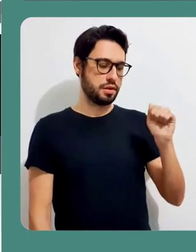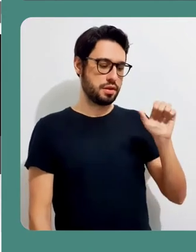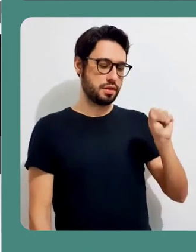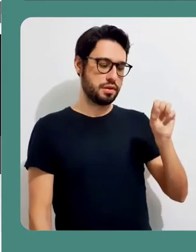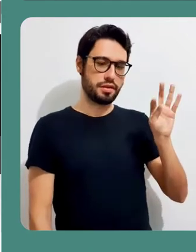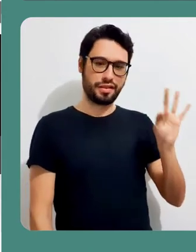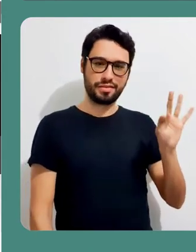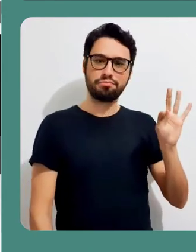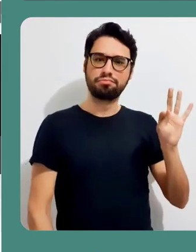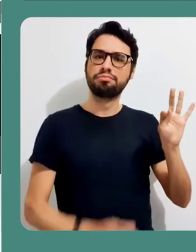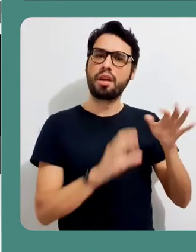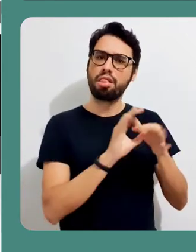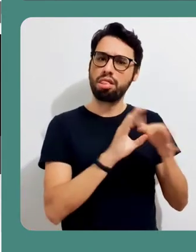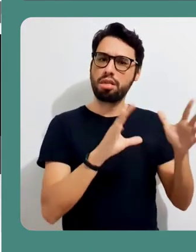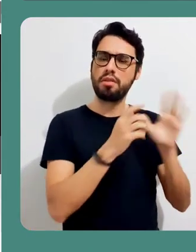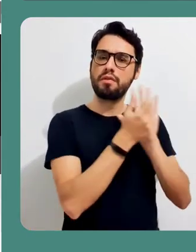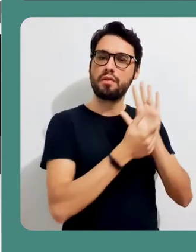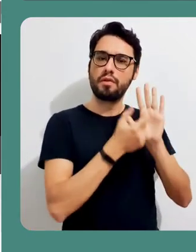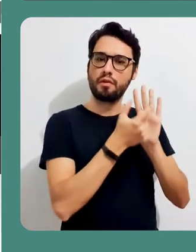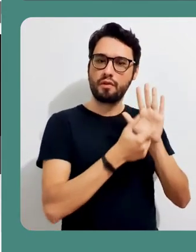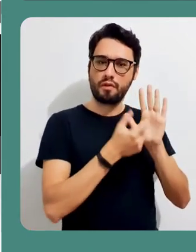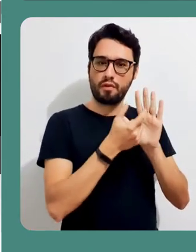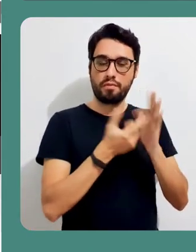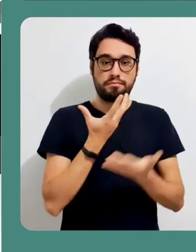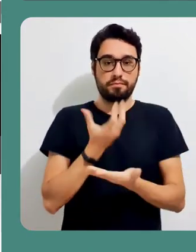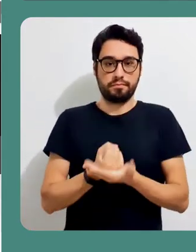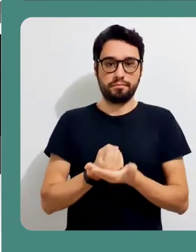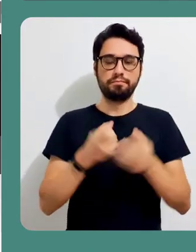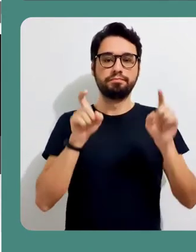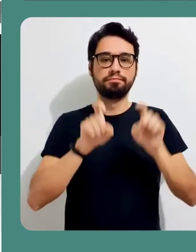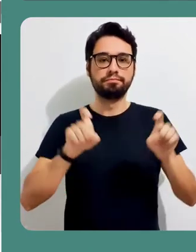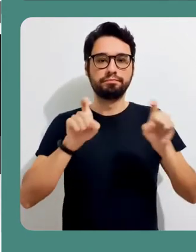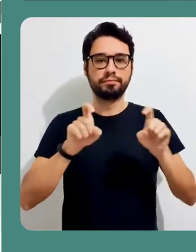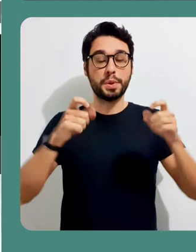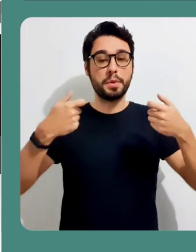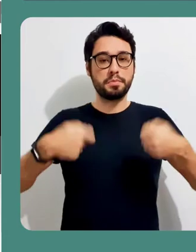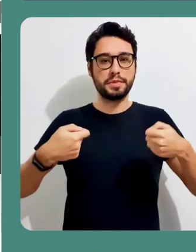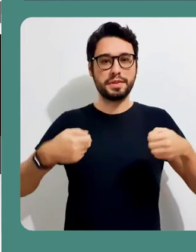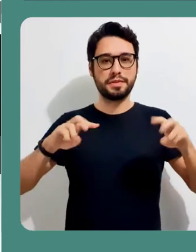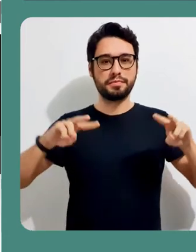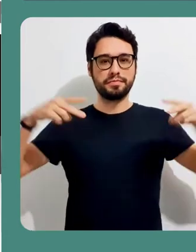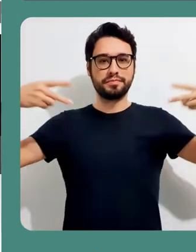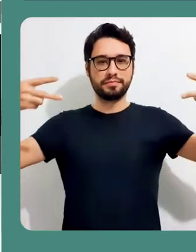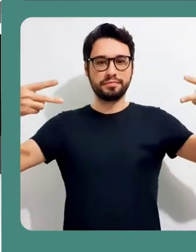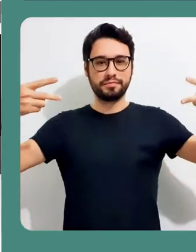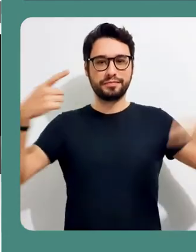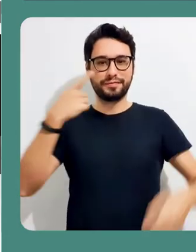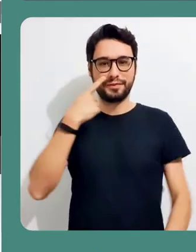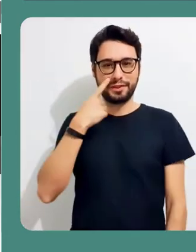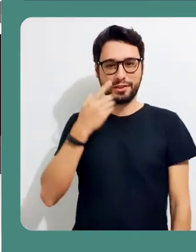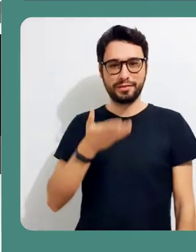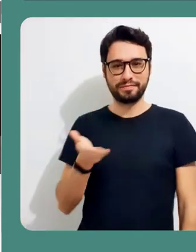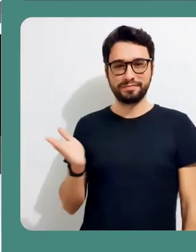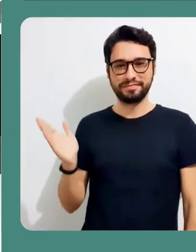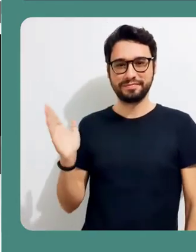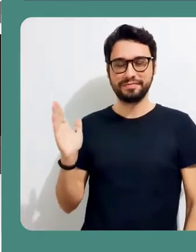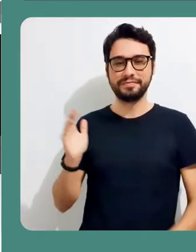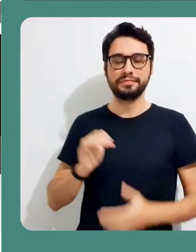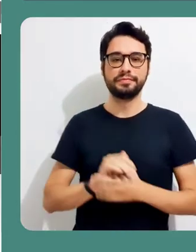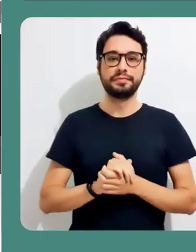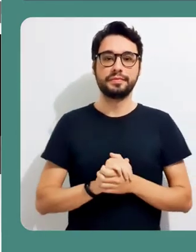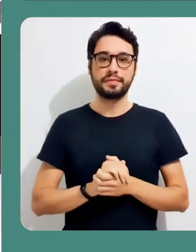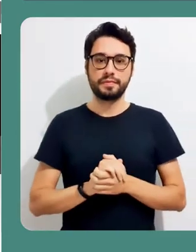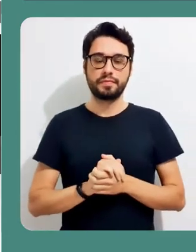da Autodesk. Este software é um software livre e para você fazer a instalação no seu computador, basta acessar o seguinte